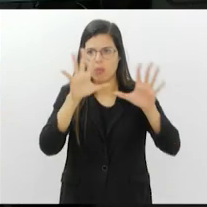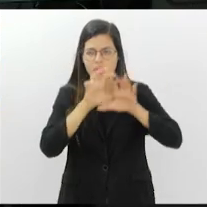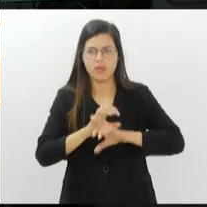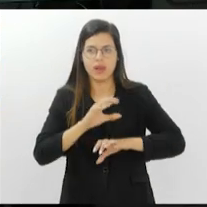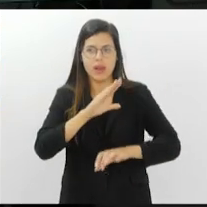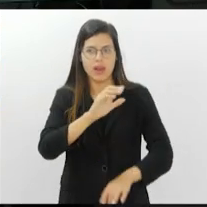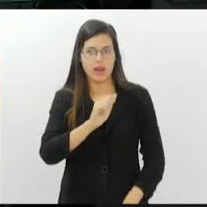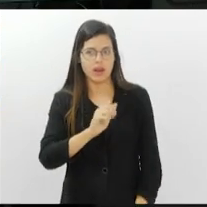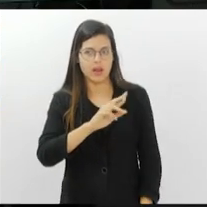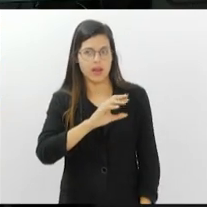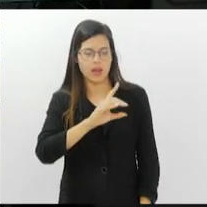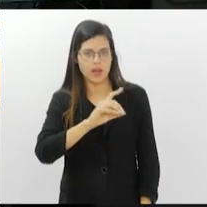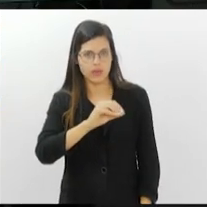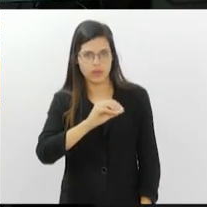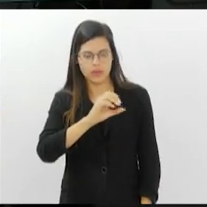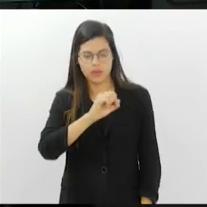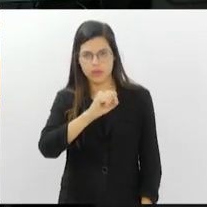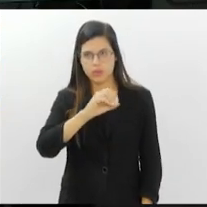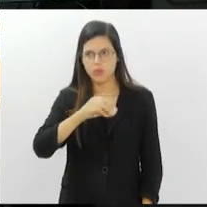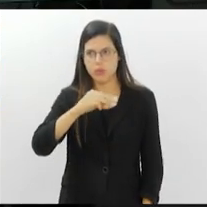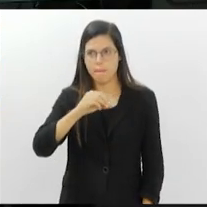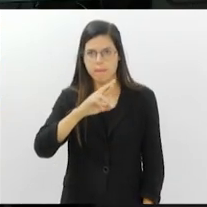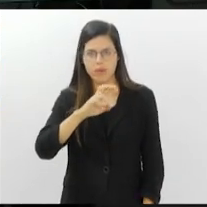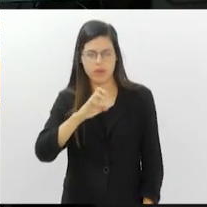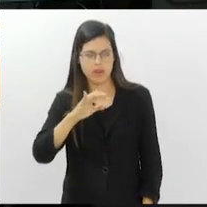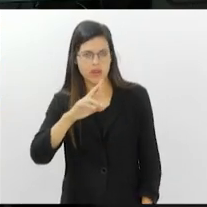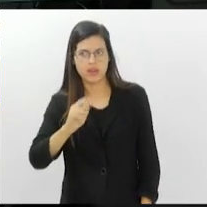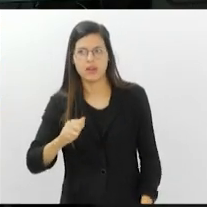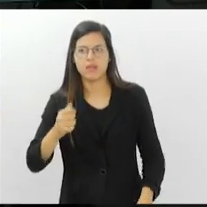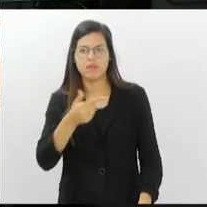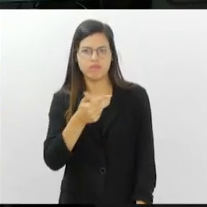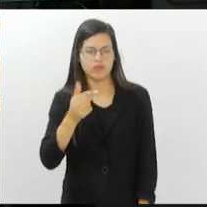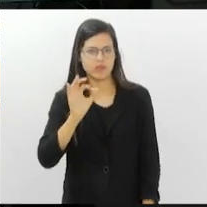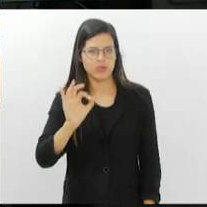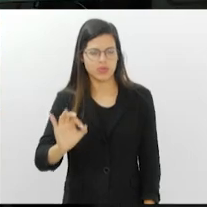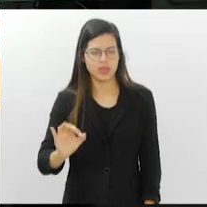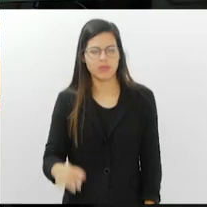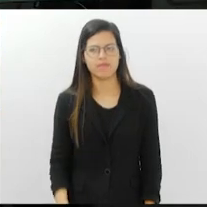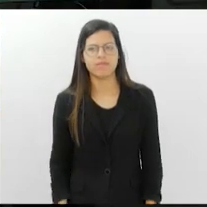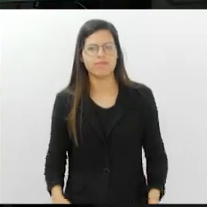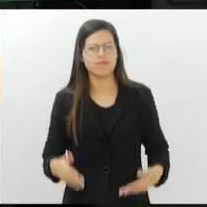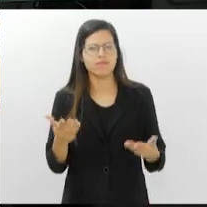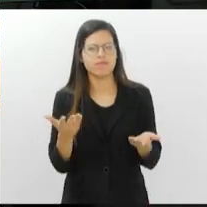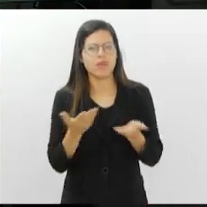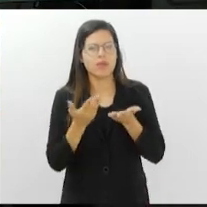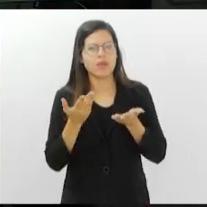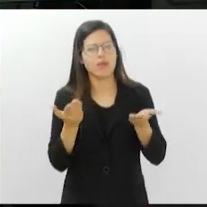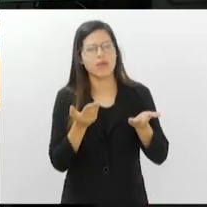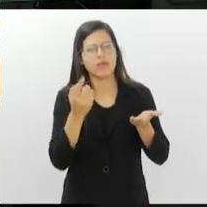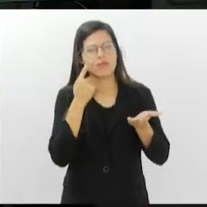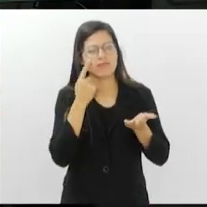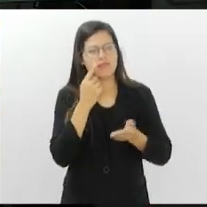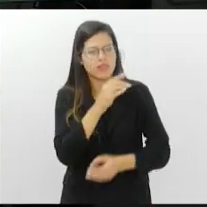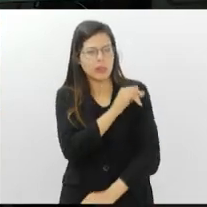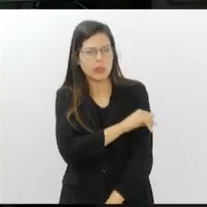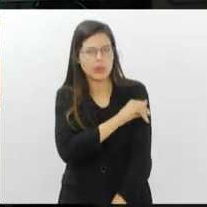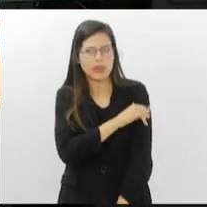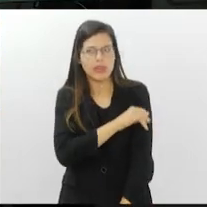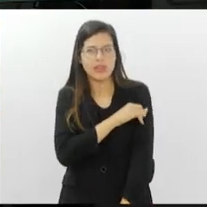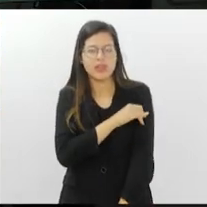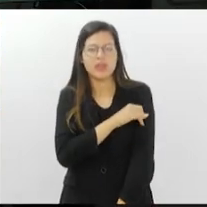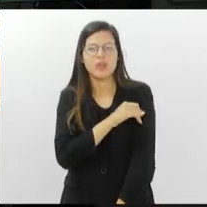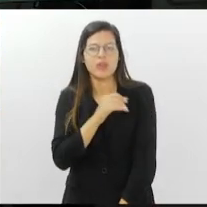Moreira também nublado, com 22 graus. Vamos ver agora como está o tempo aqui no Rio. Você vê imagens aí da Bahia de